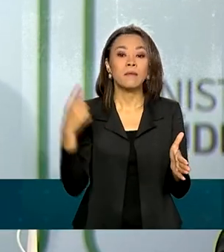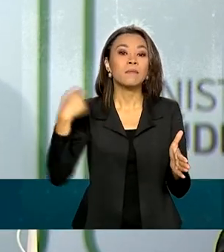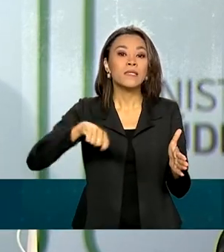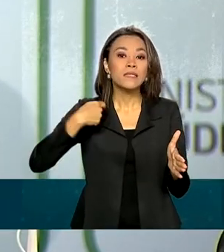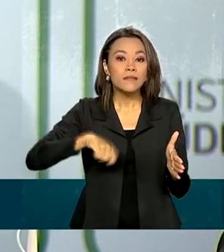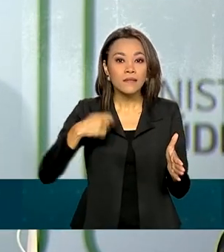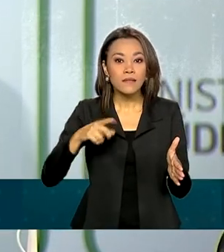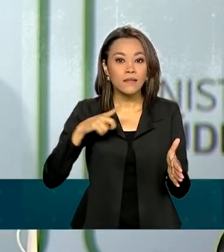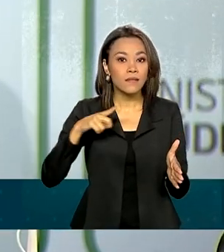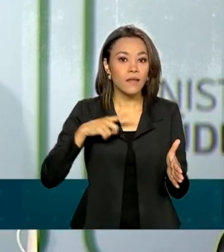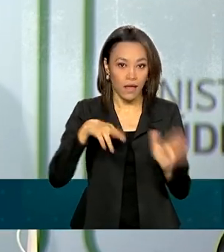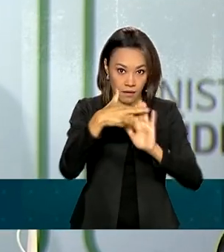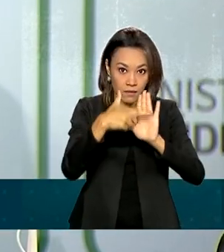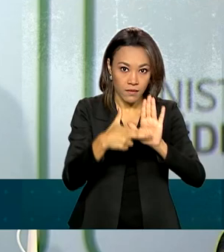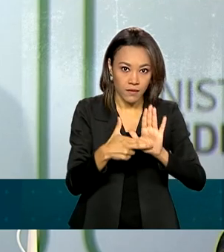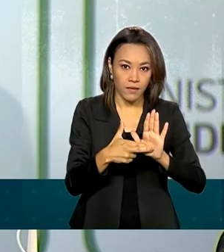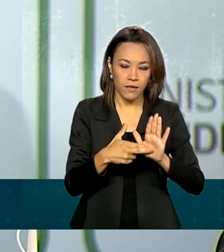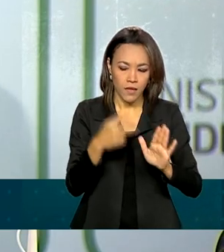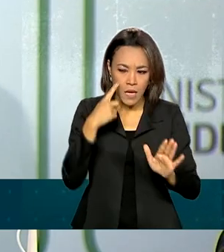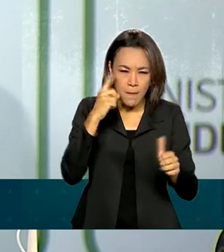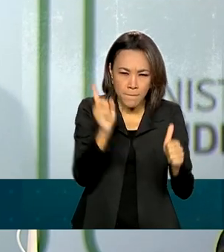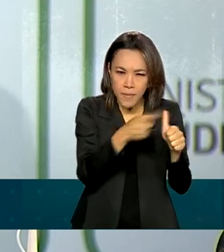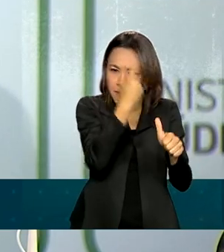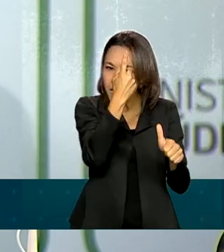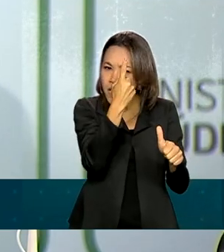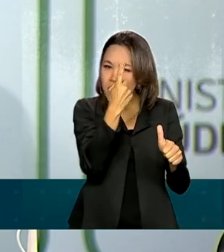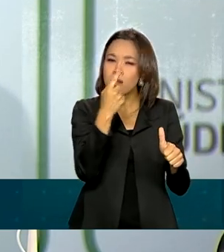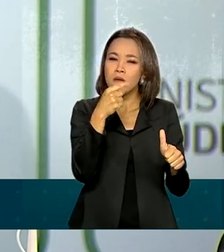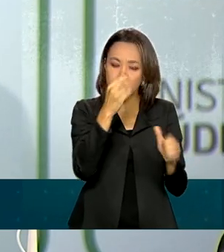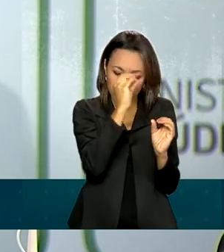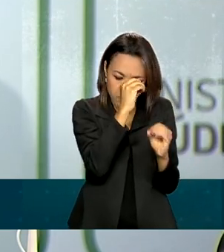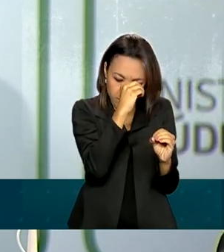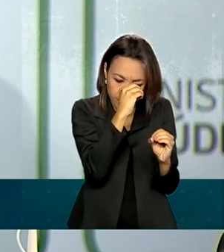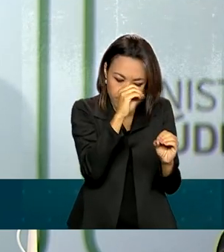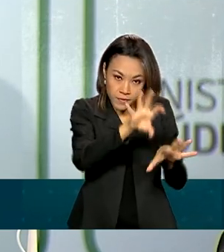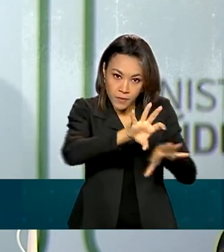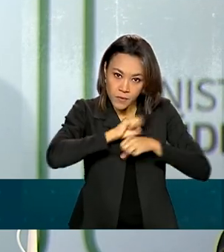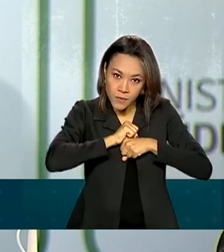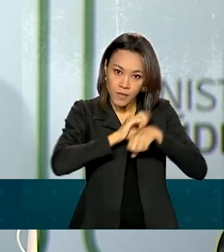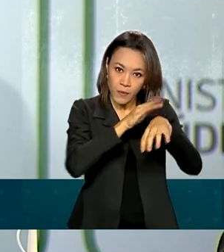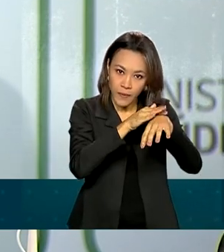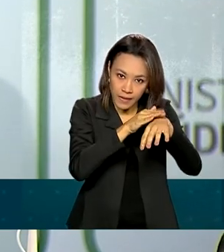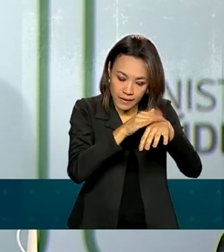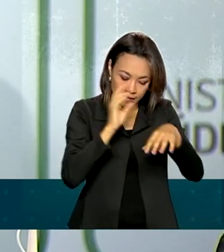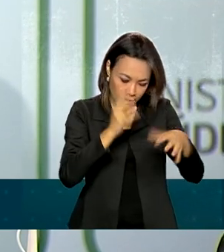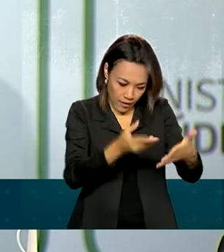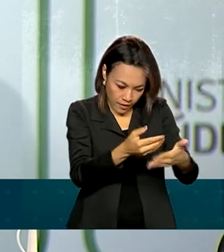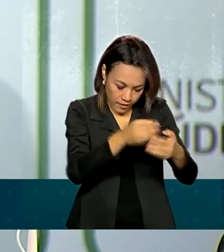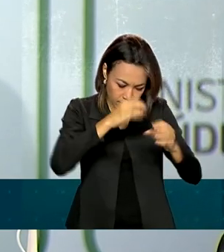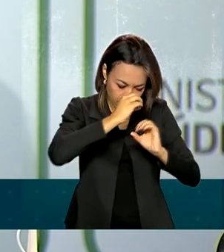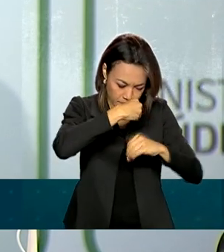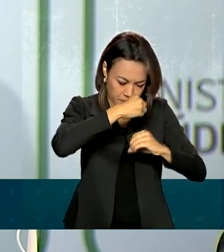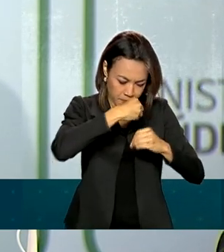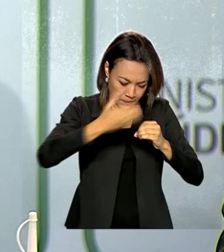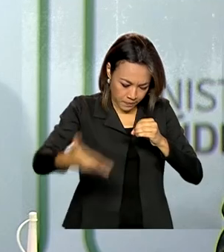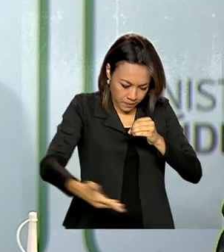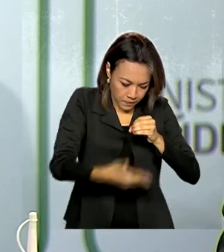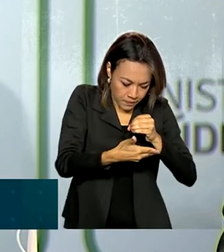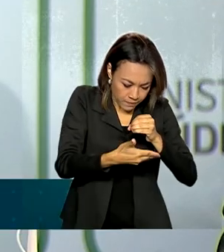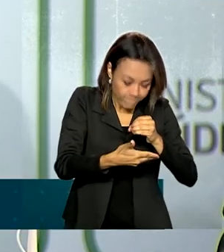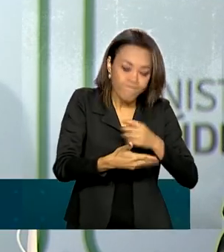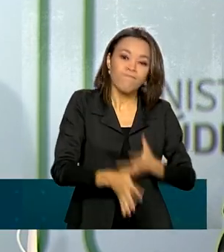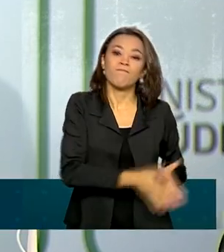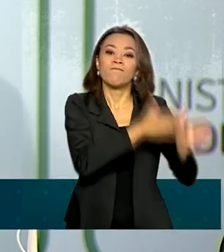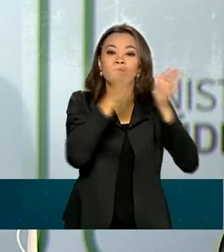aquela amostra da primeira infecção e, juntamente com a amostra da